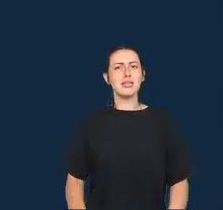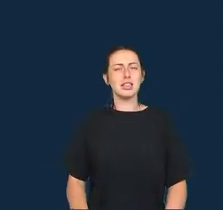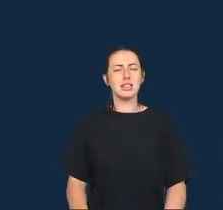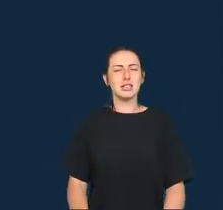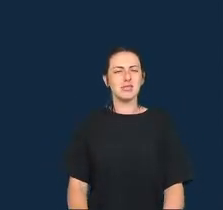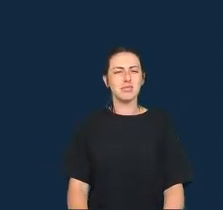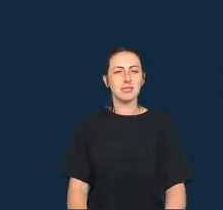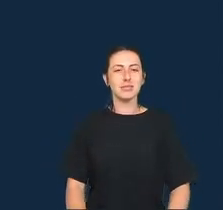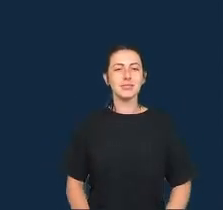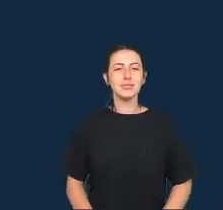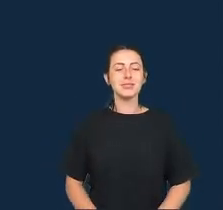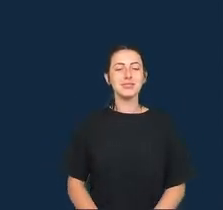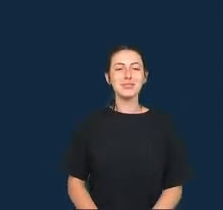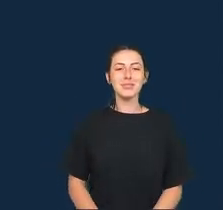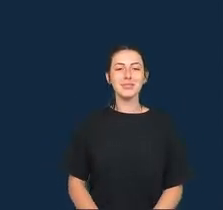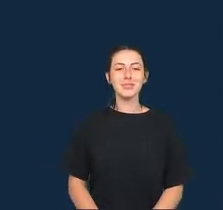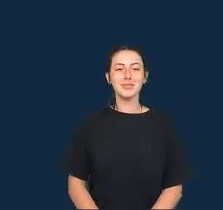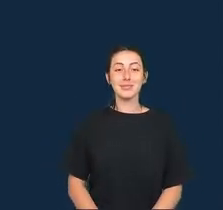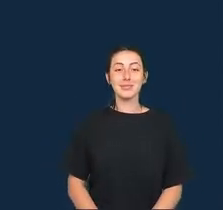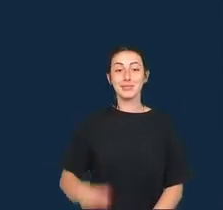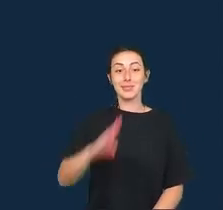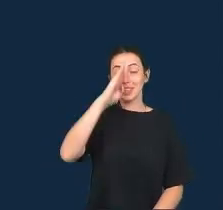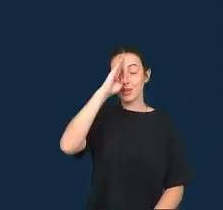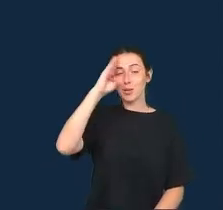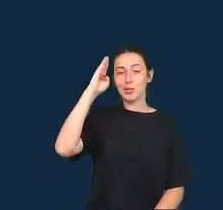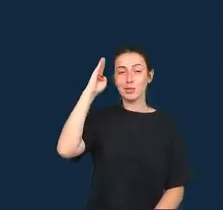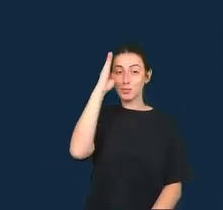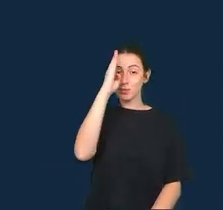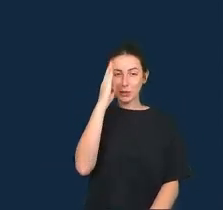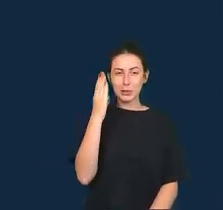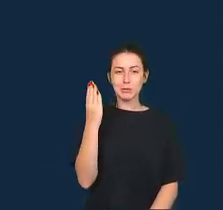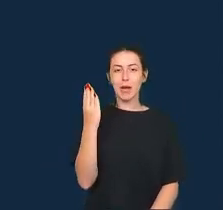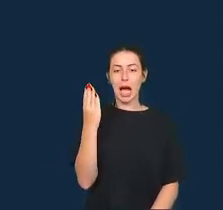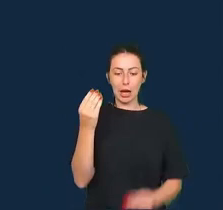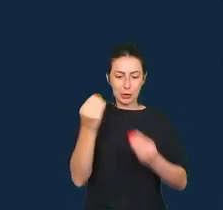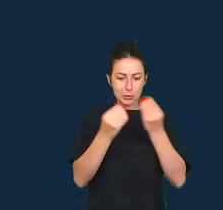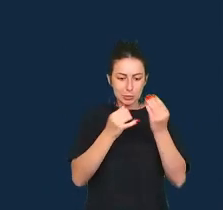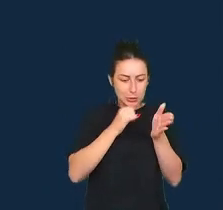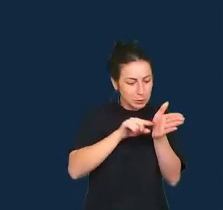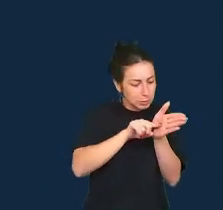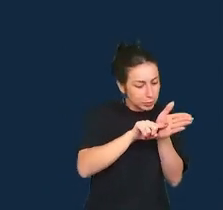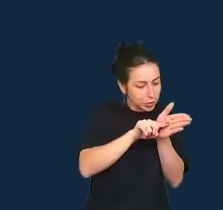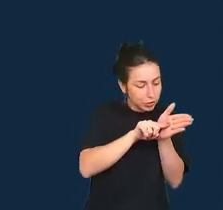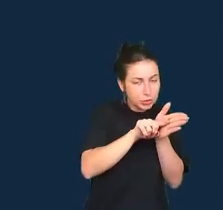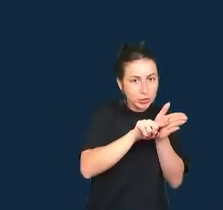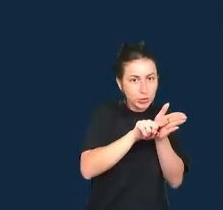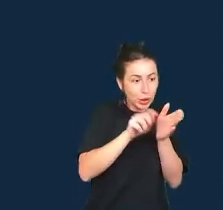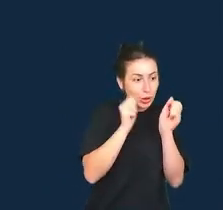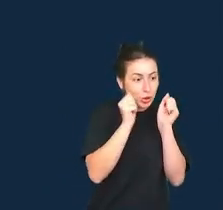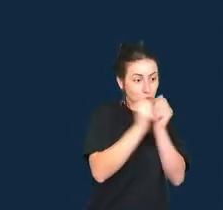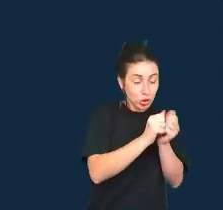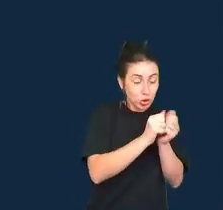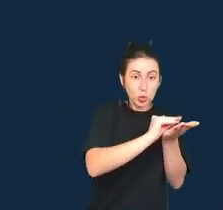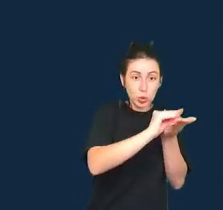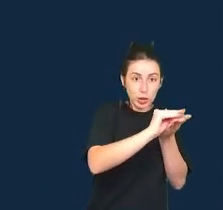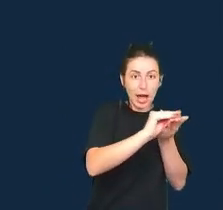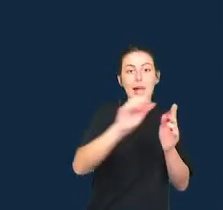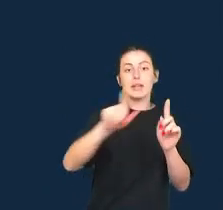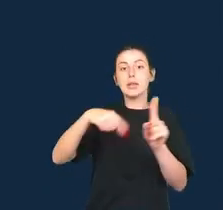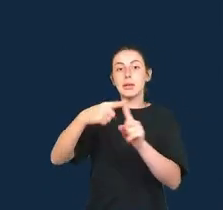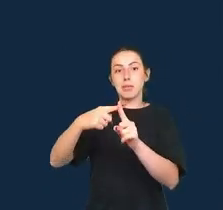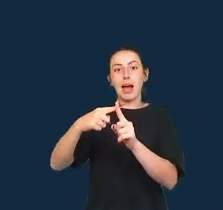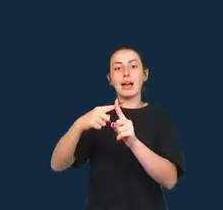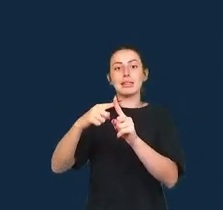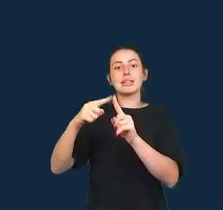O princípio de se fazer investigações tanto com como a respeito de infraestruturas de dados